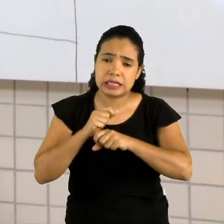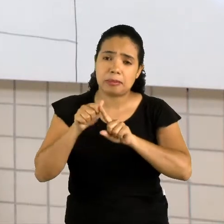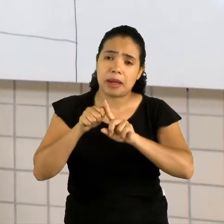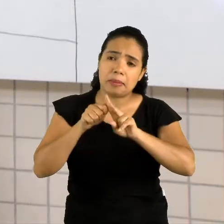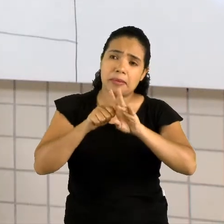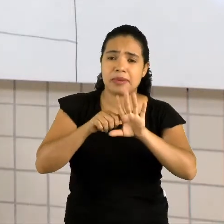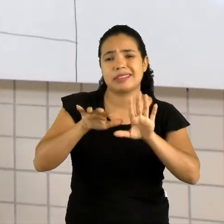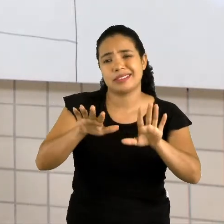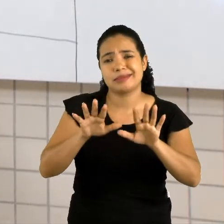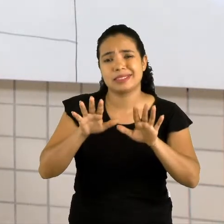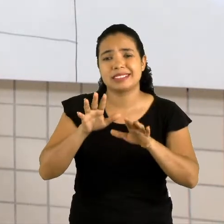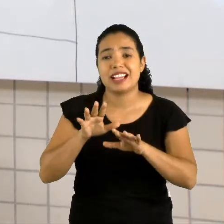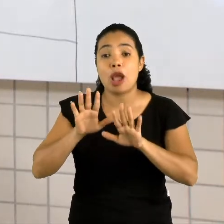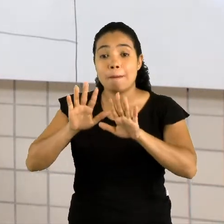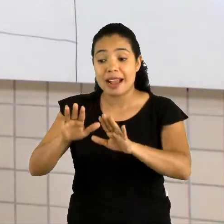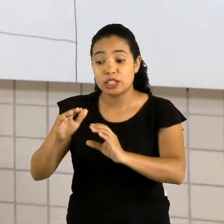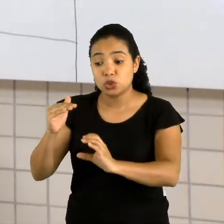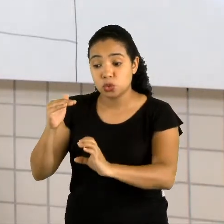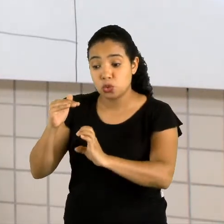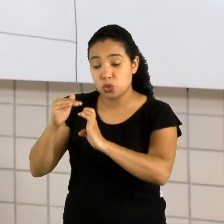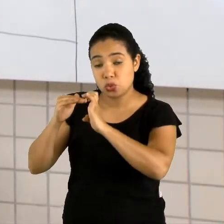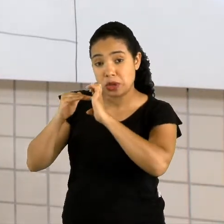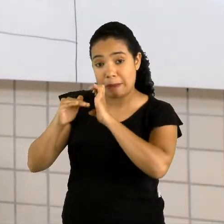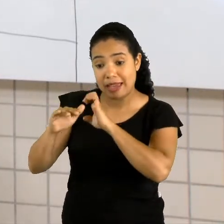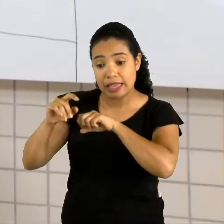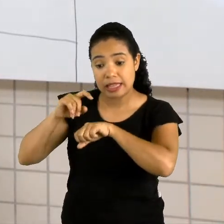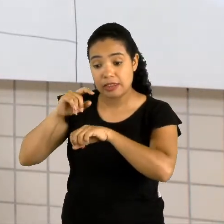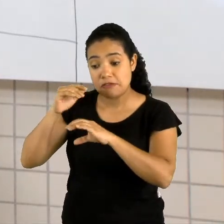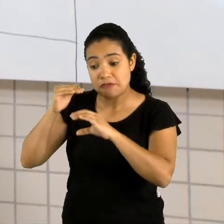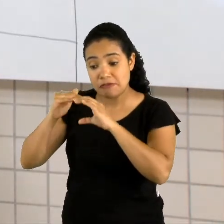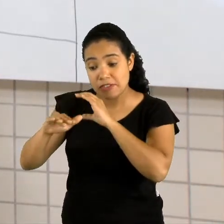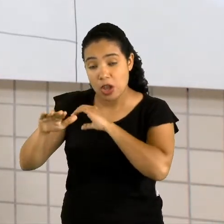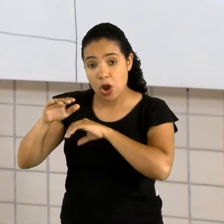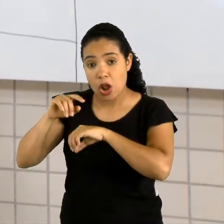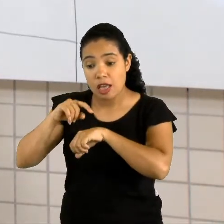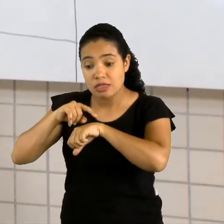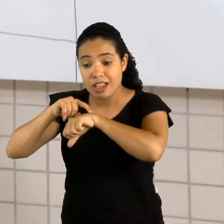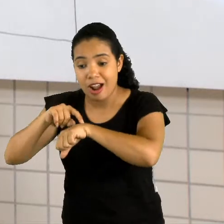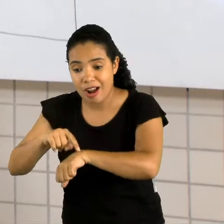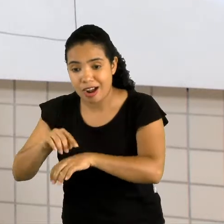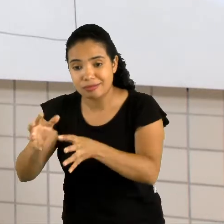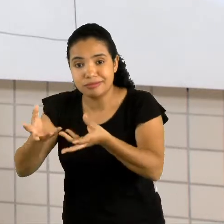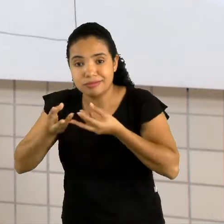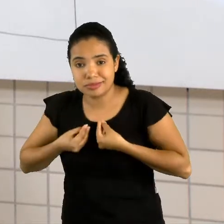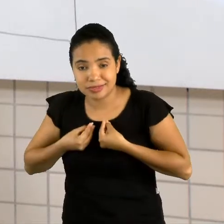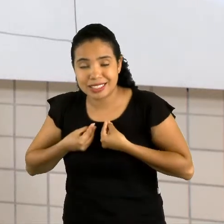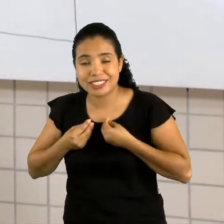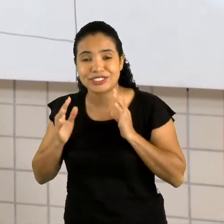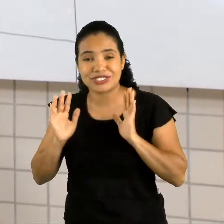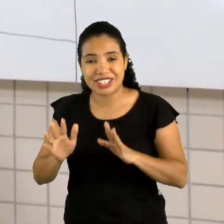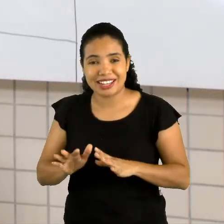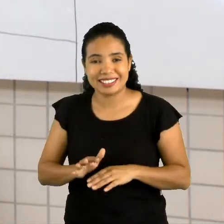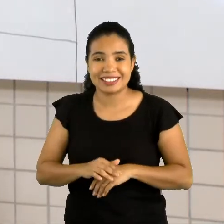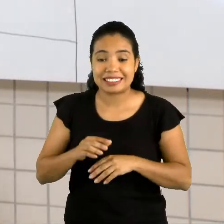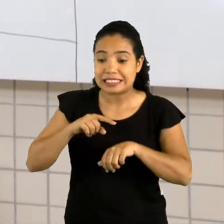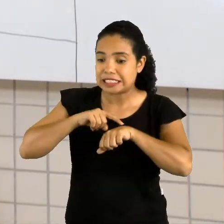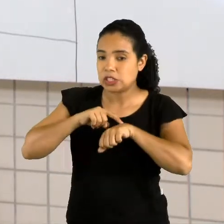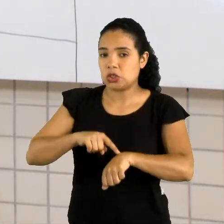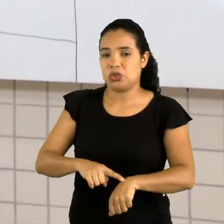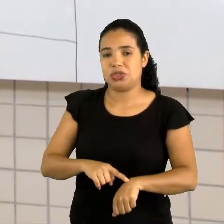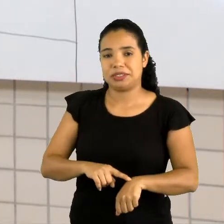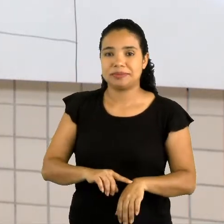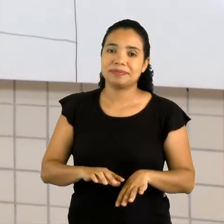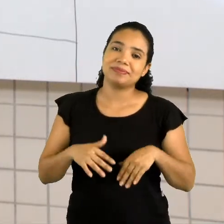hora que eu envio, cliquei lá em enviar, a pessoa recebeu. Não é isso? E,